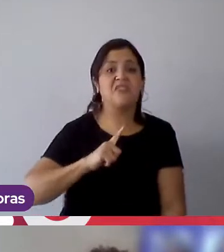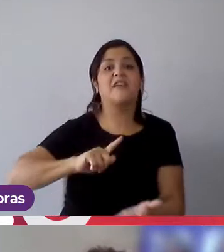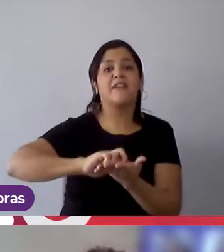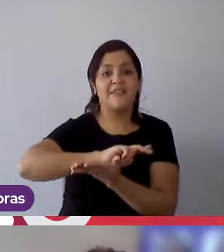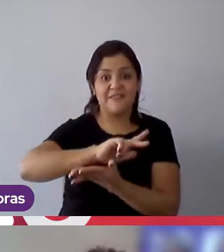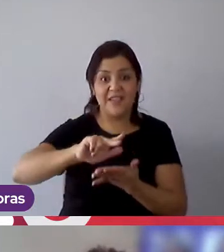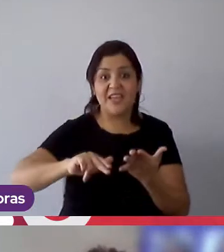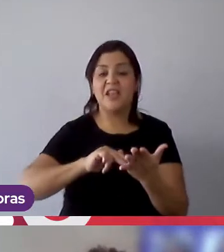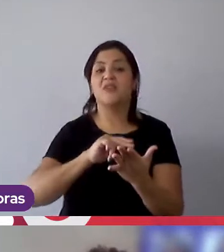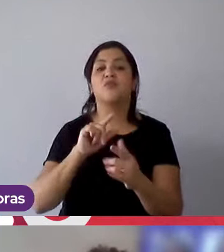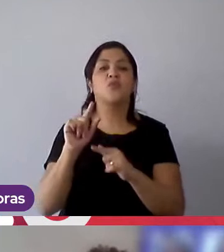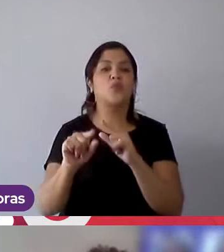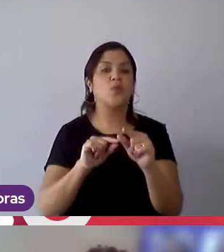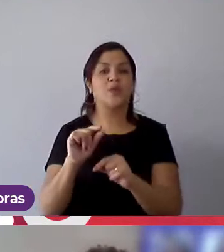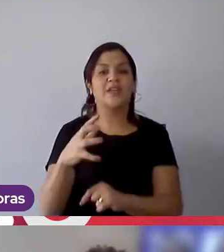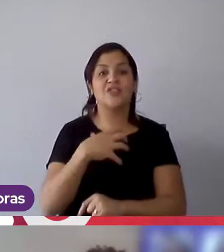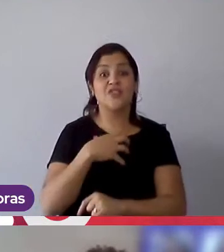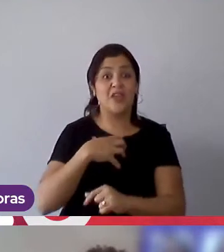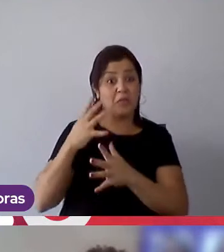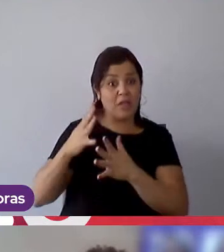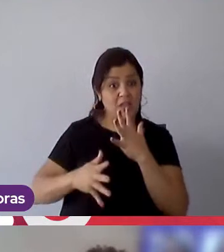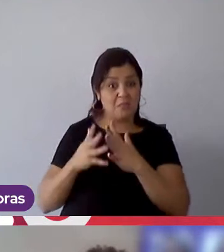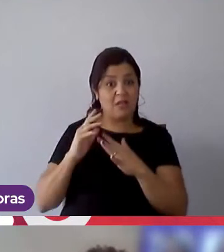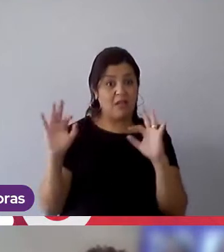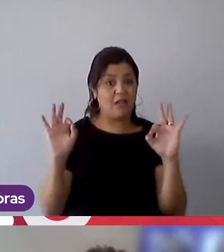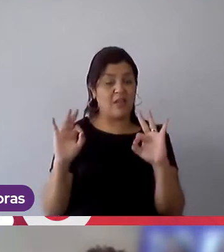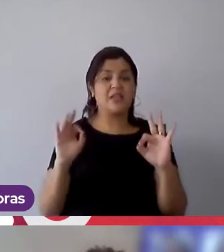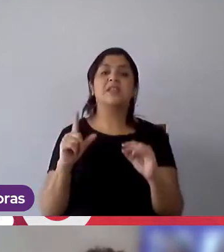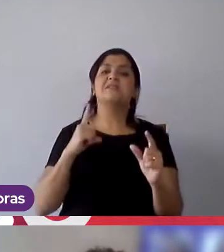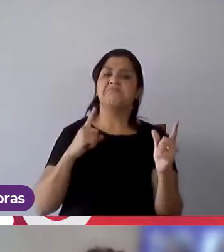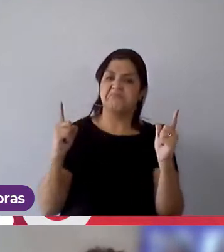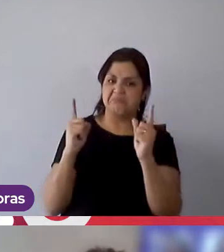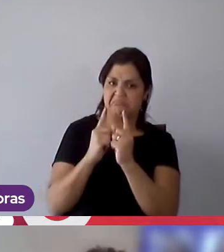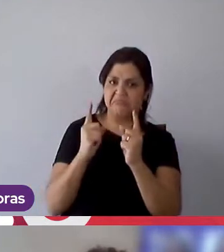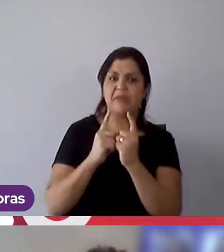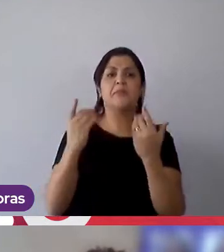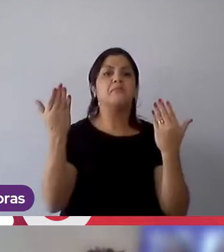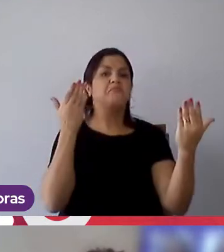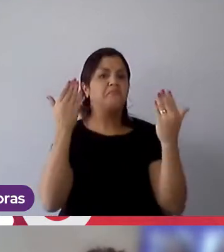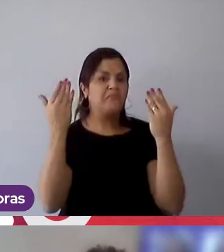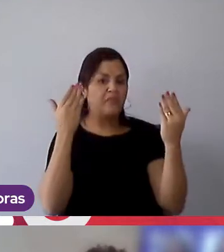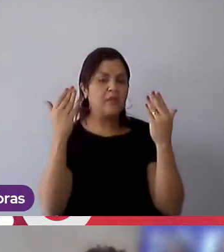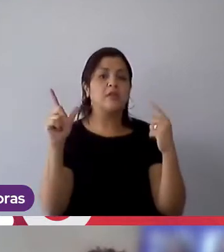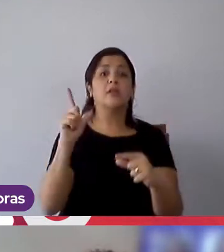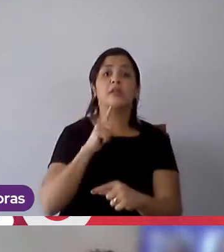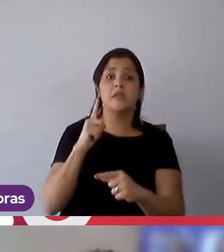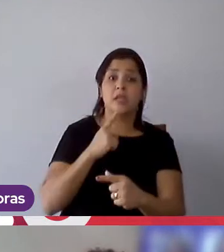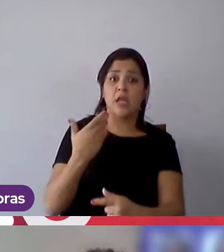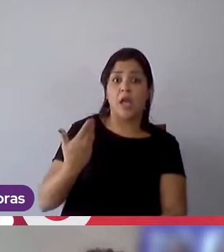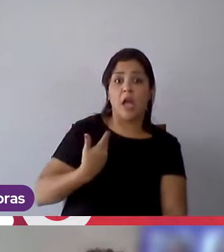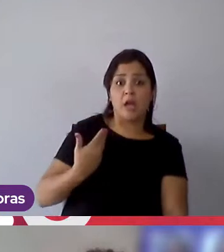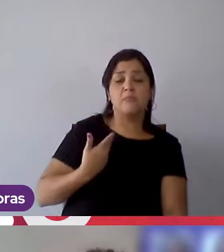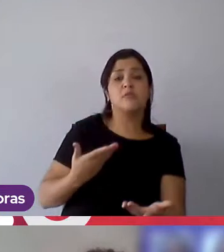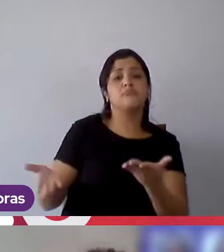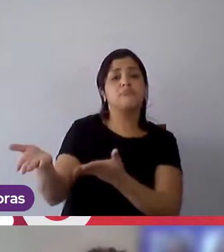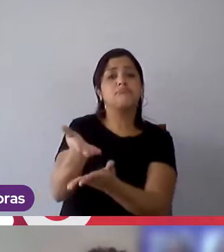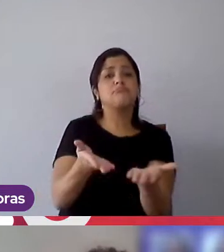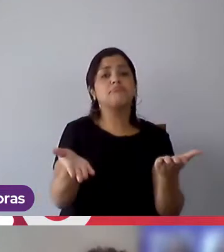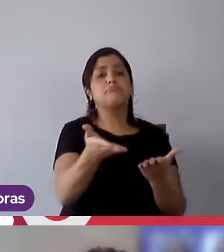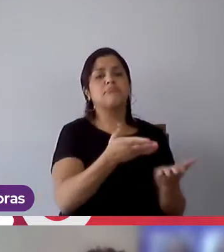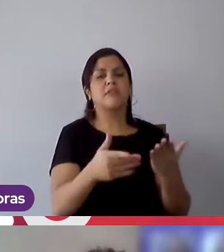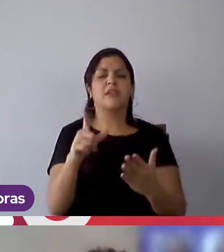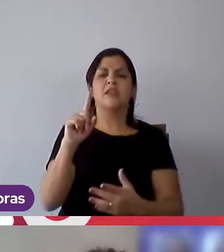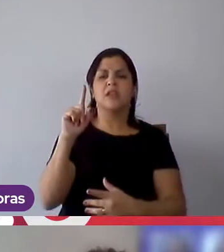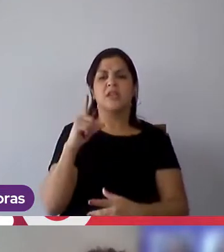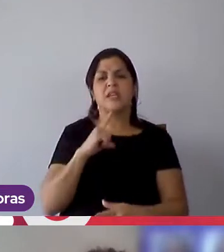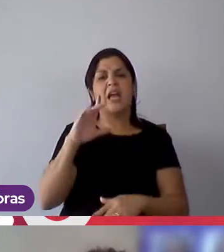planos para nada disso atrapalhar, nós temos atendimento psicológico, nós temos atendimento dos colegas, nós podemos tirar